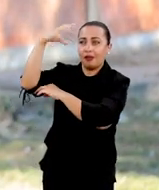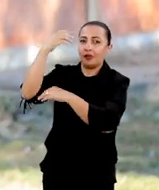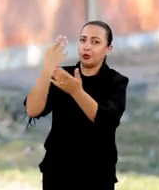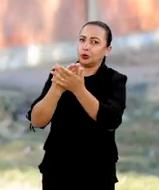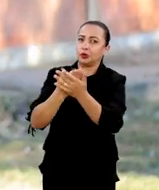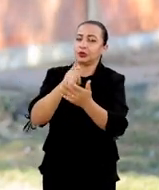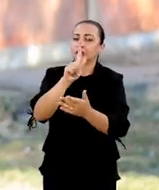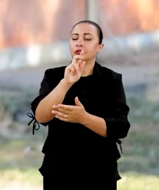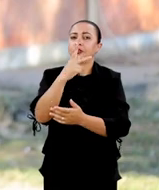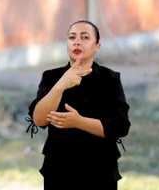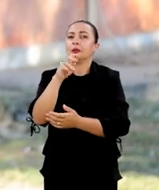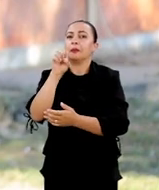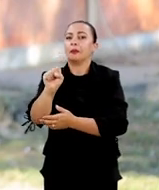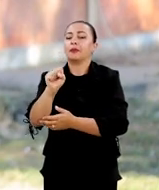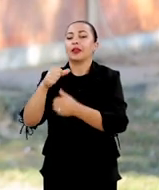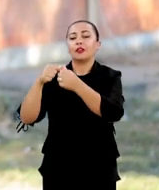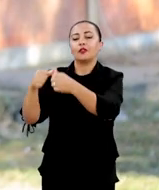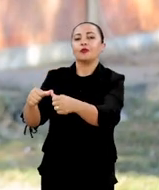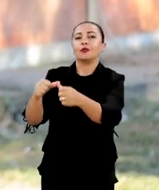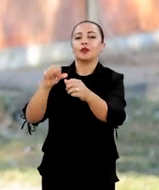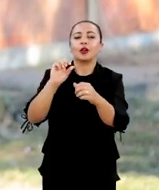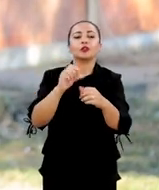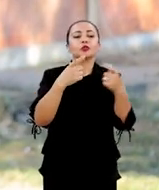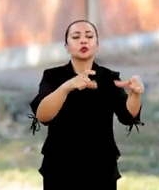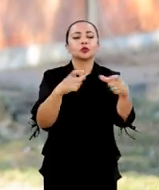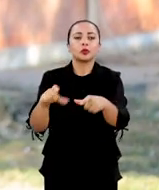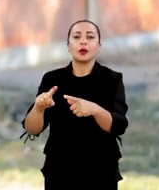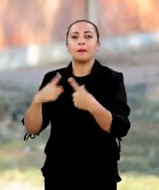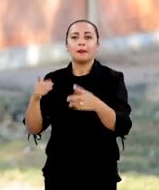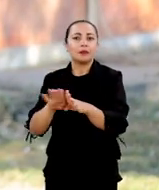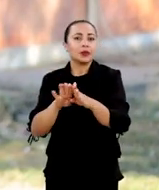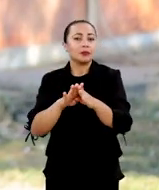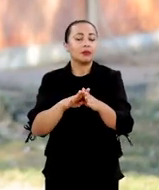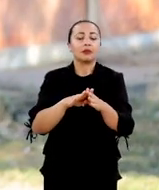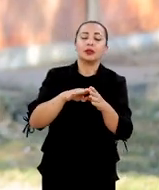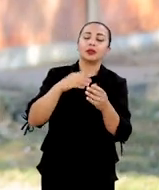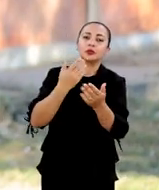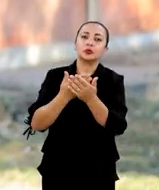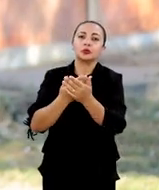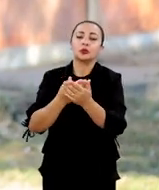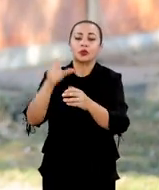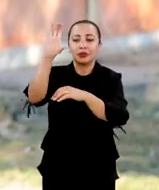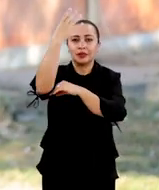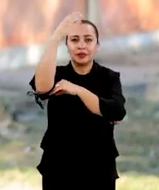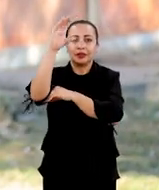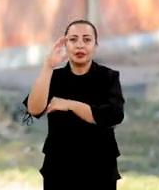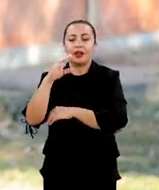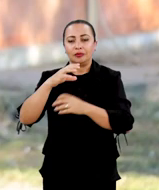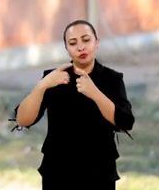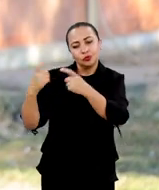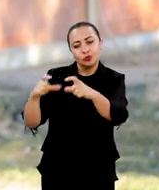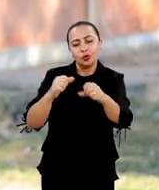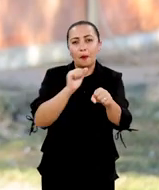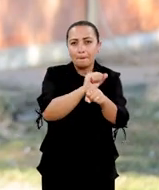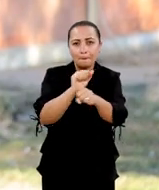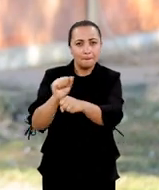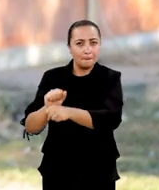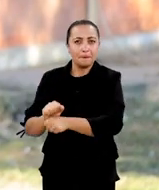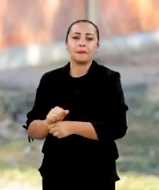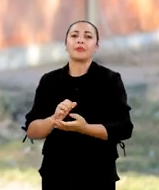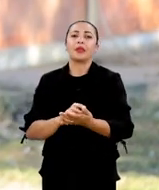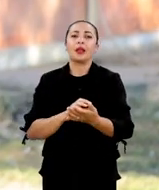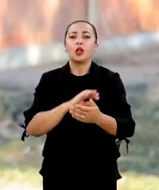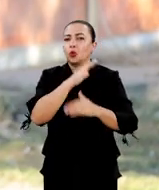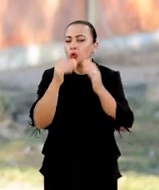são satélites GPS, satélites de posicionamento. Mas também a gente estuda satélites geostacionários. Todas essas